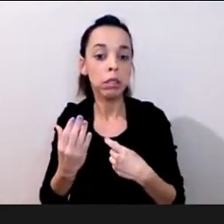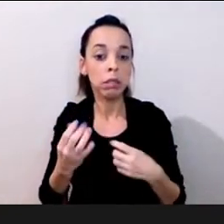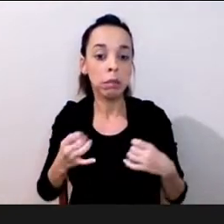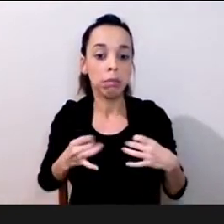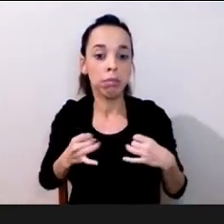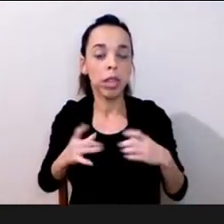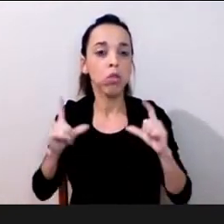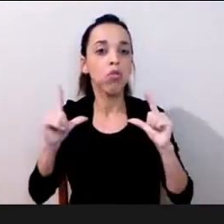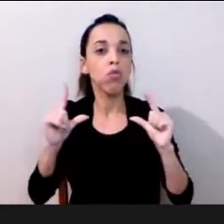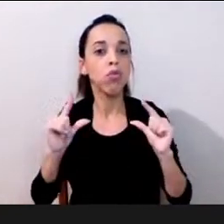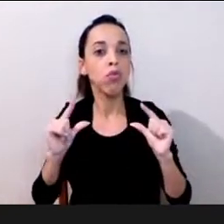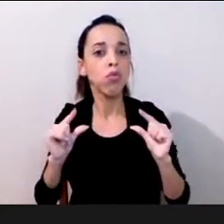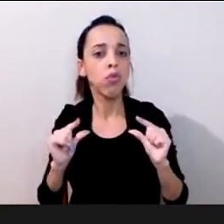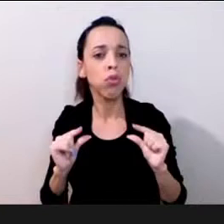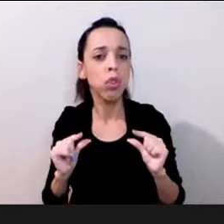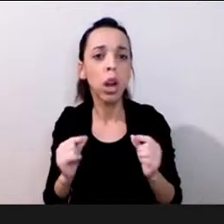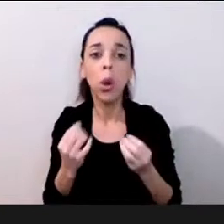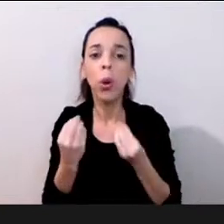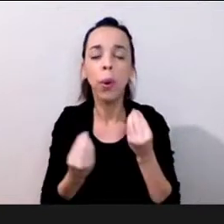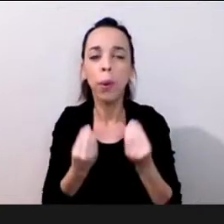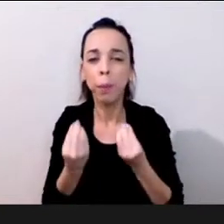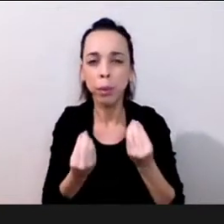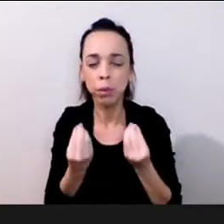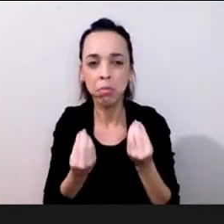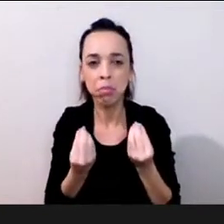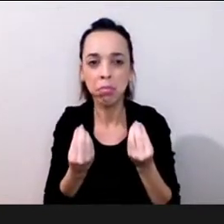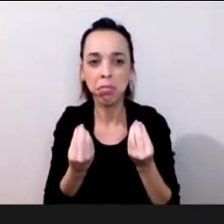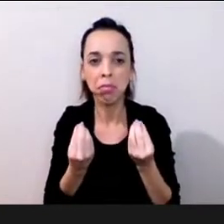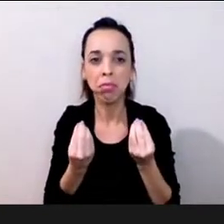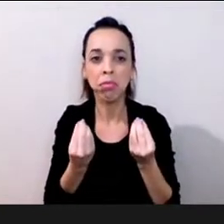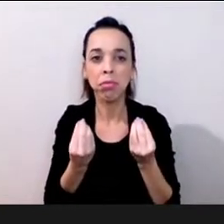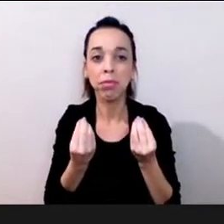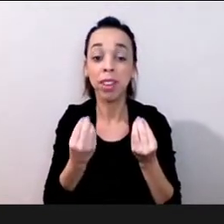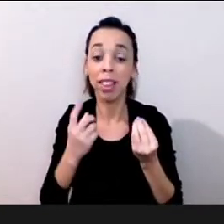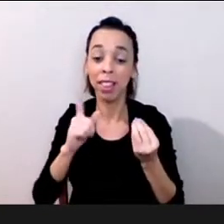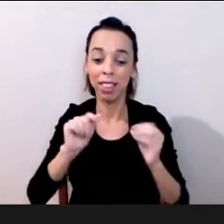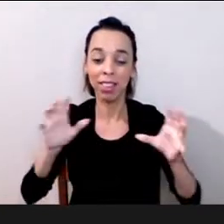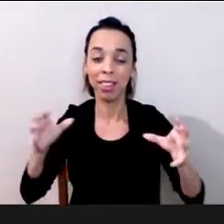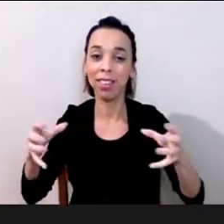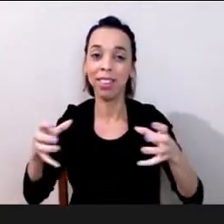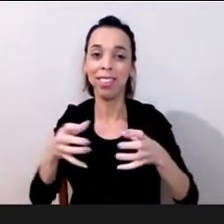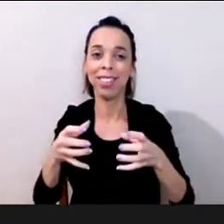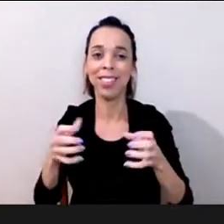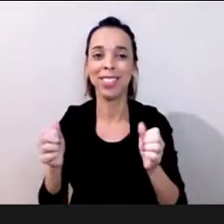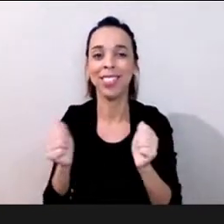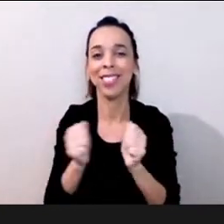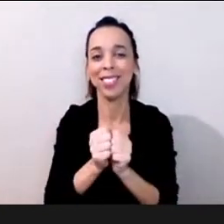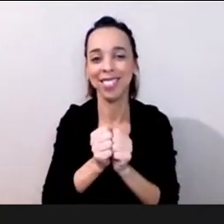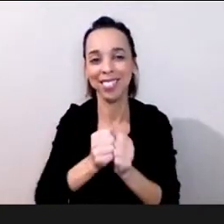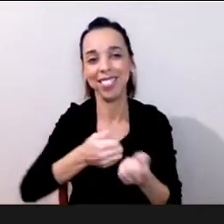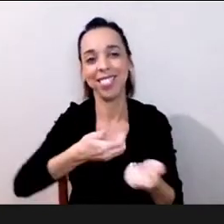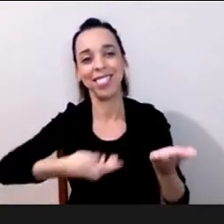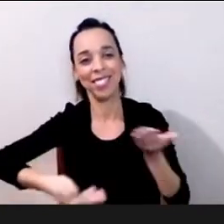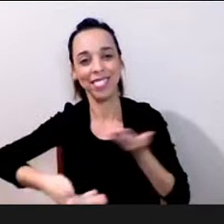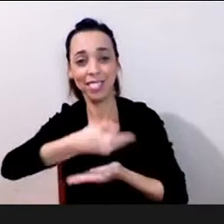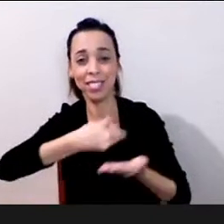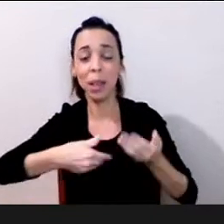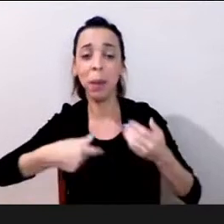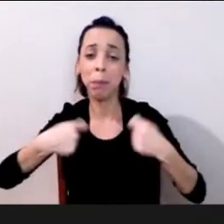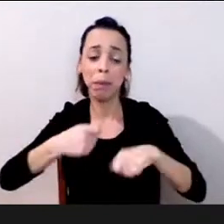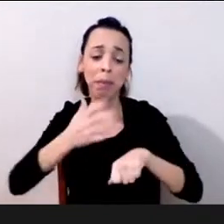con labore a ação a ação de trabalhar em conjunto nós aprendermos a trabalhar em conjunto isso